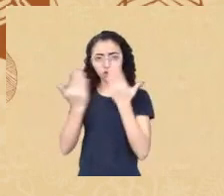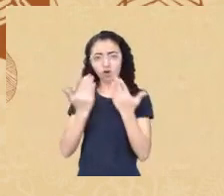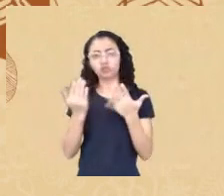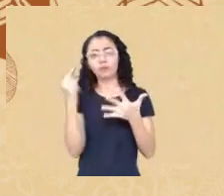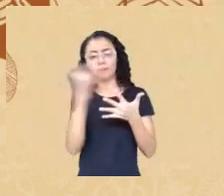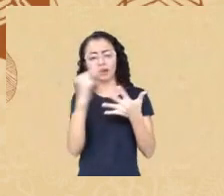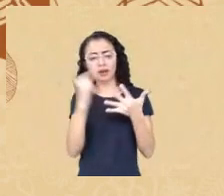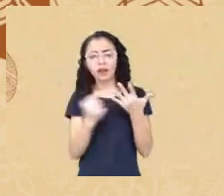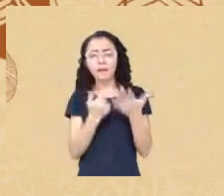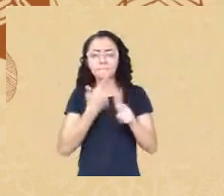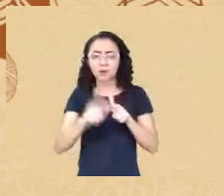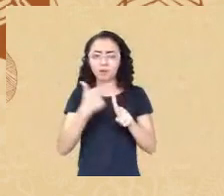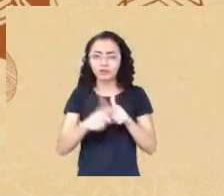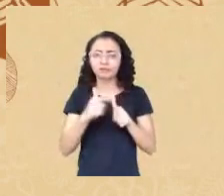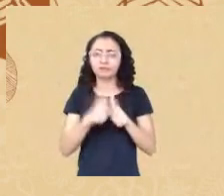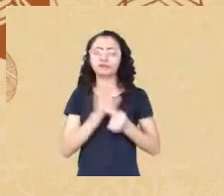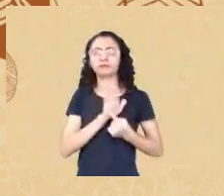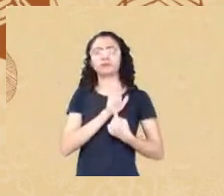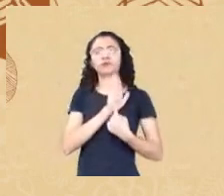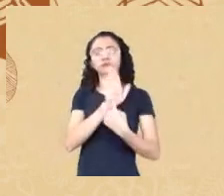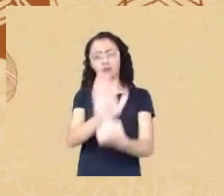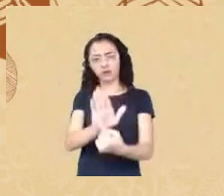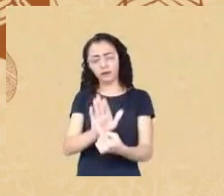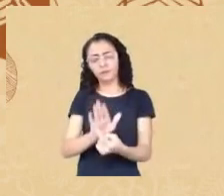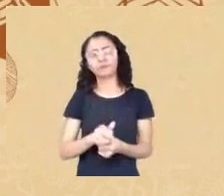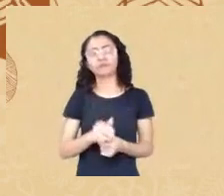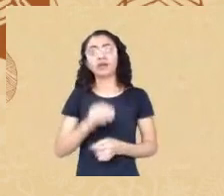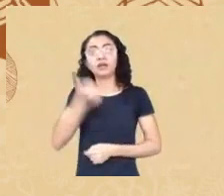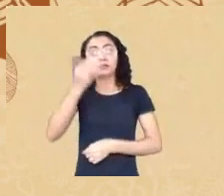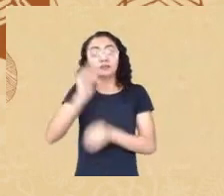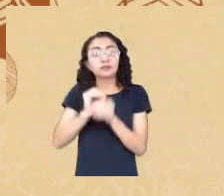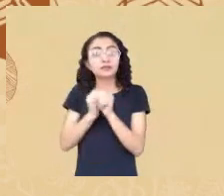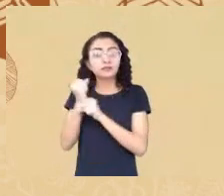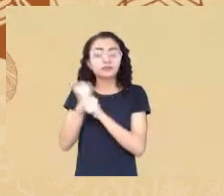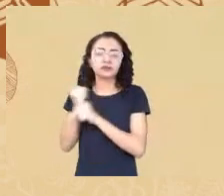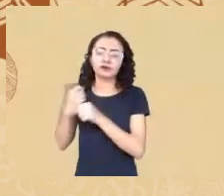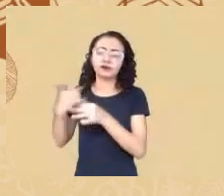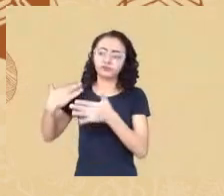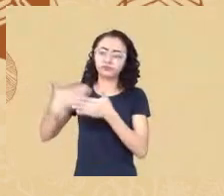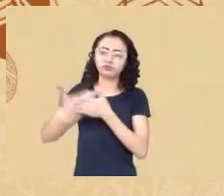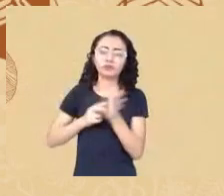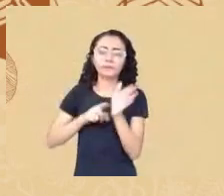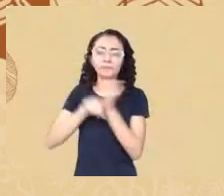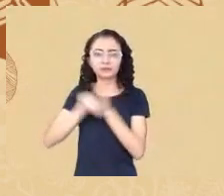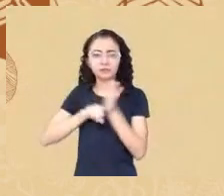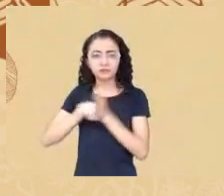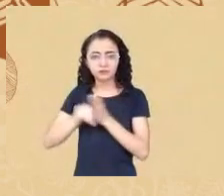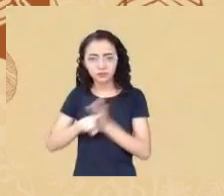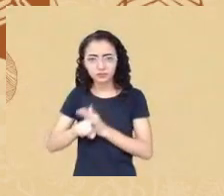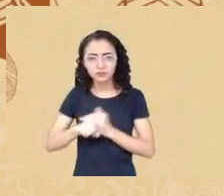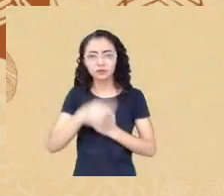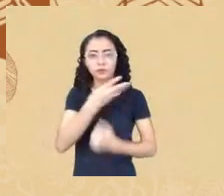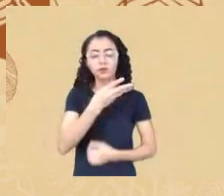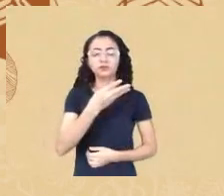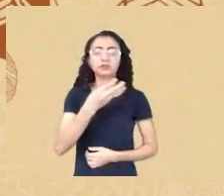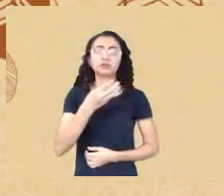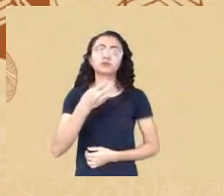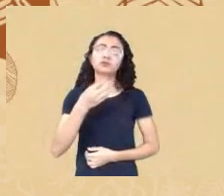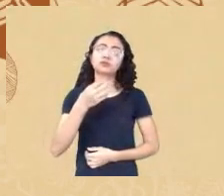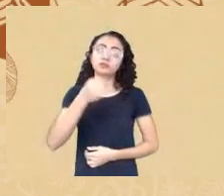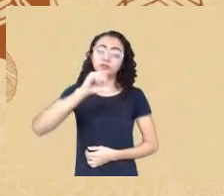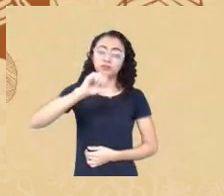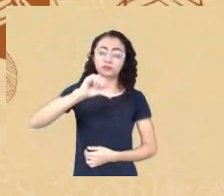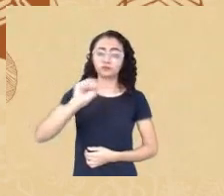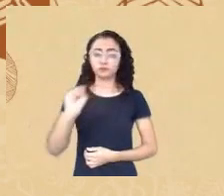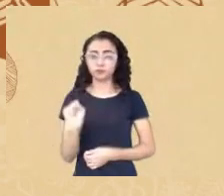diversos níveis são 10 anos de pesquisa são 498 estudos publicados que reforçam inclusive